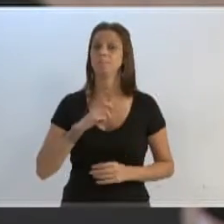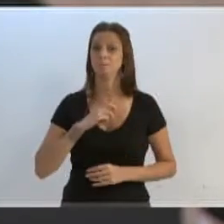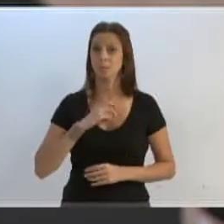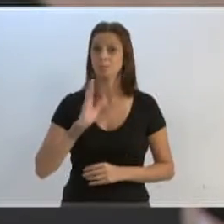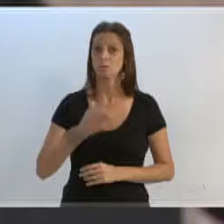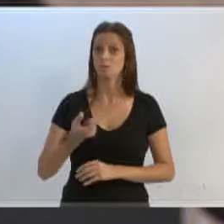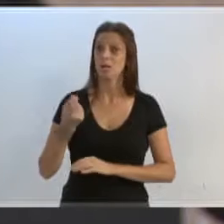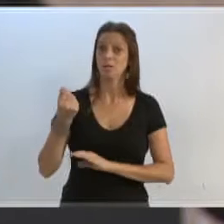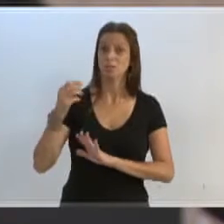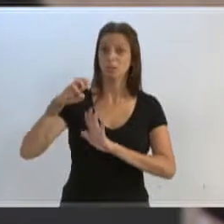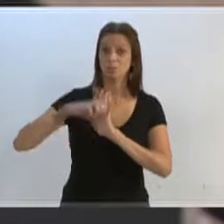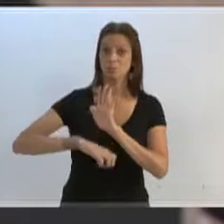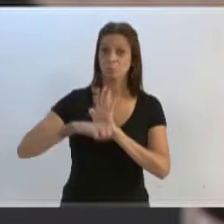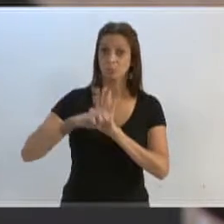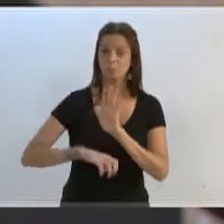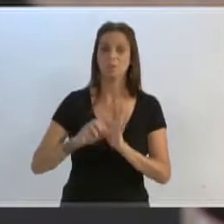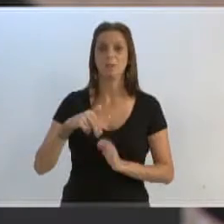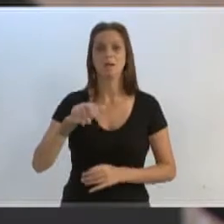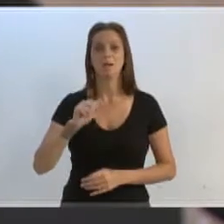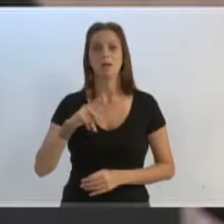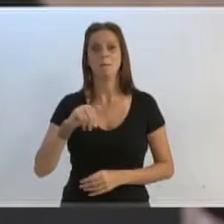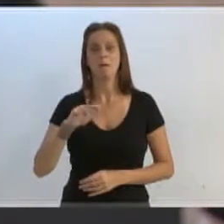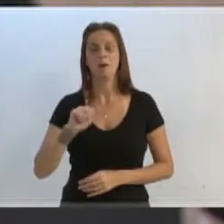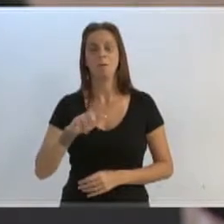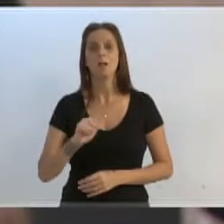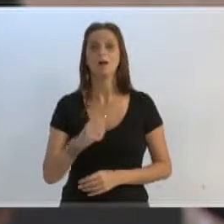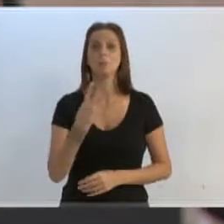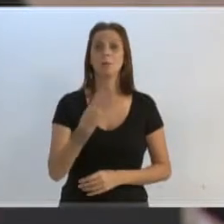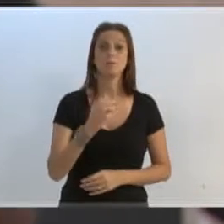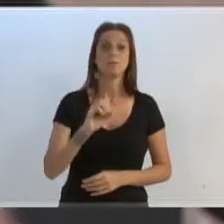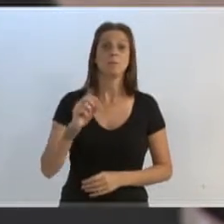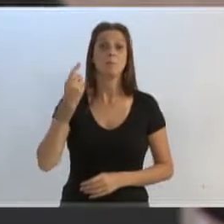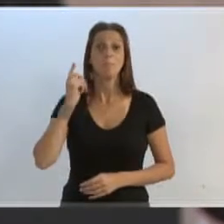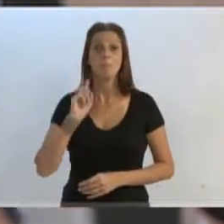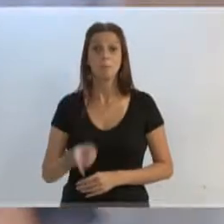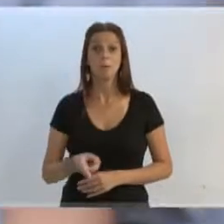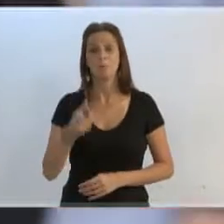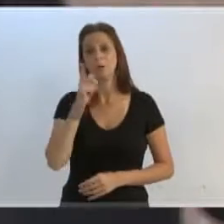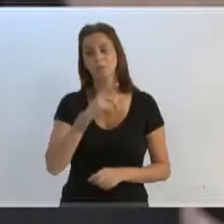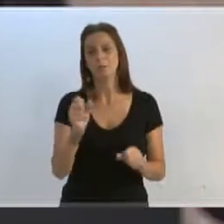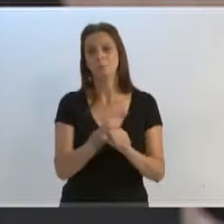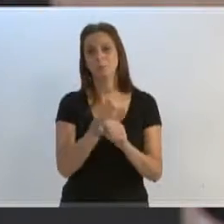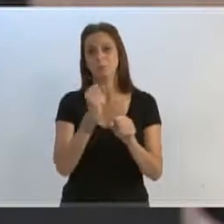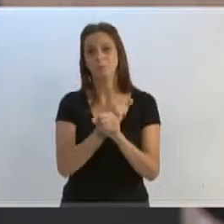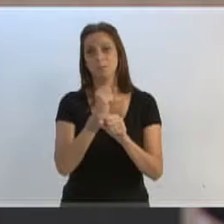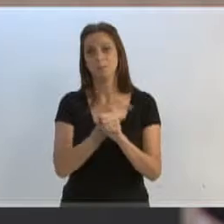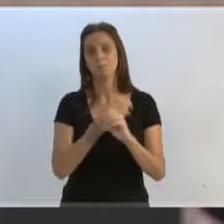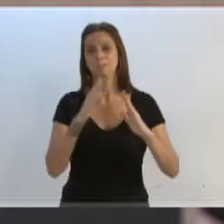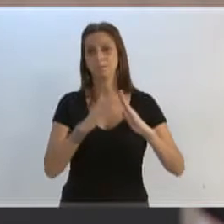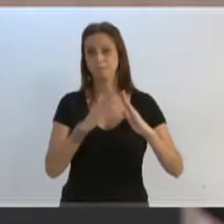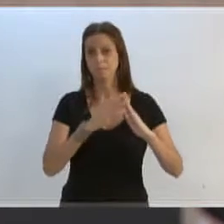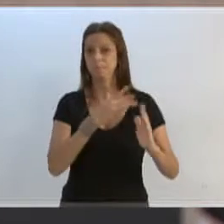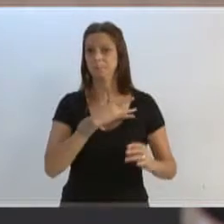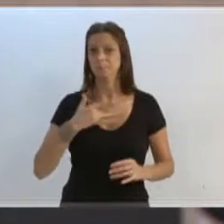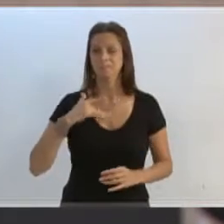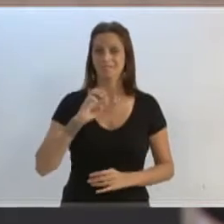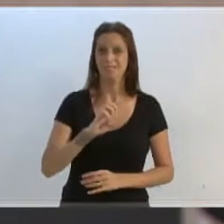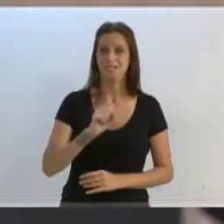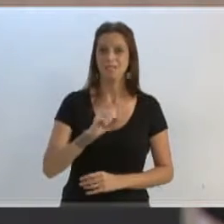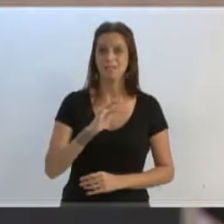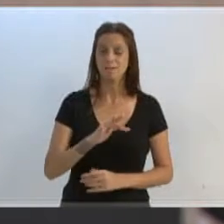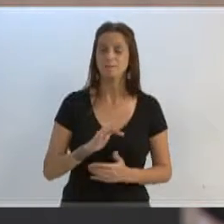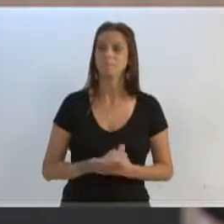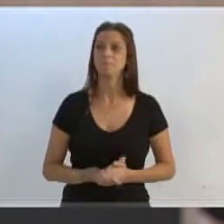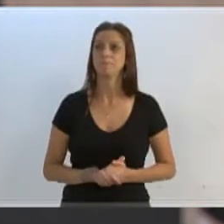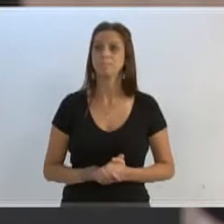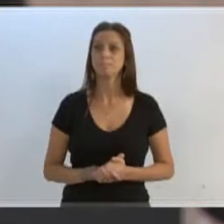impositiva da deputada Ana Paula, no valor de R$ 450 mil, para a construção desse SF. E tem também a disponibilidade, segundo